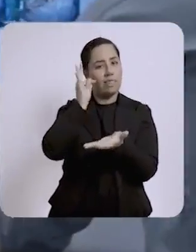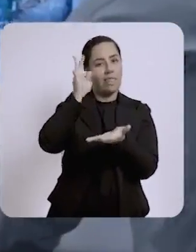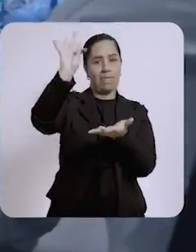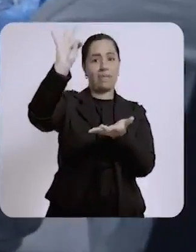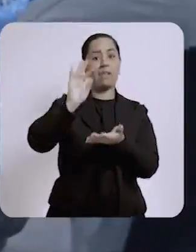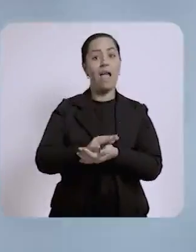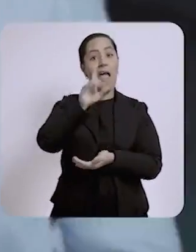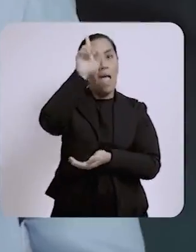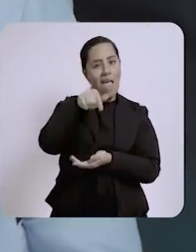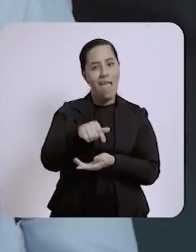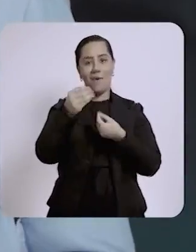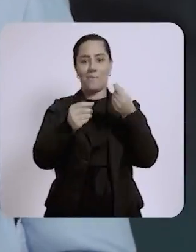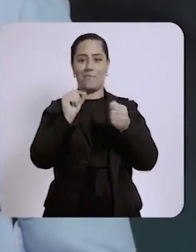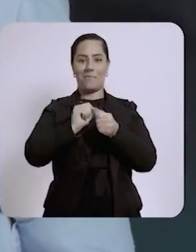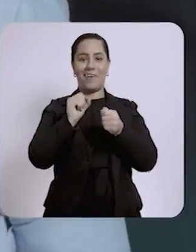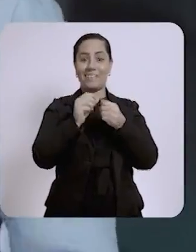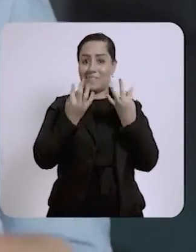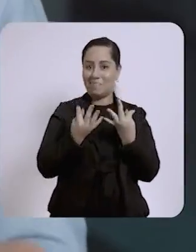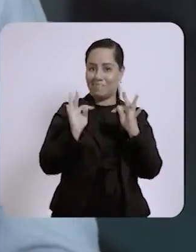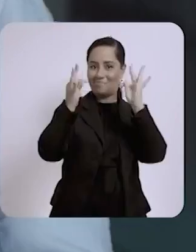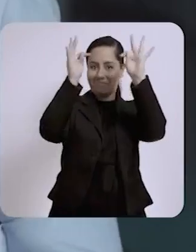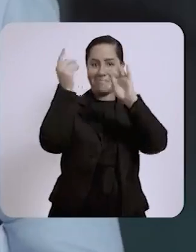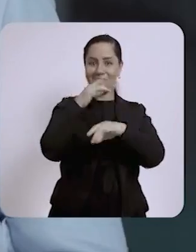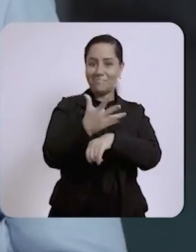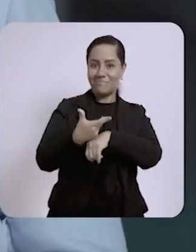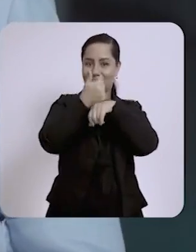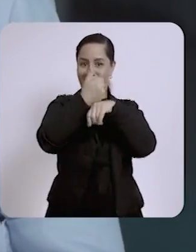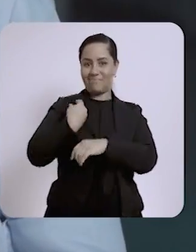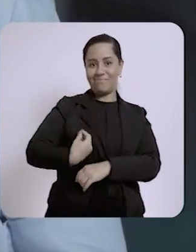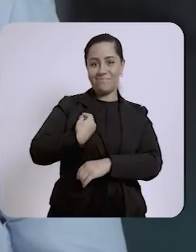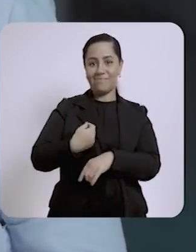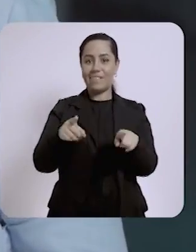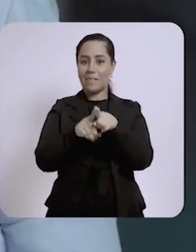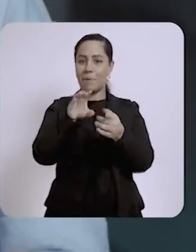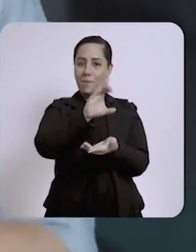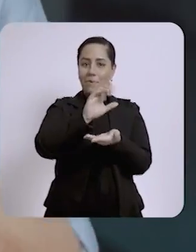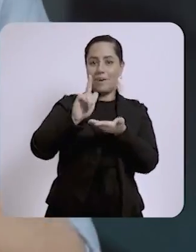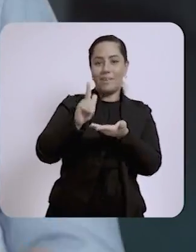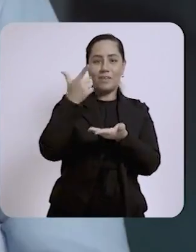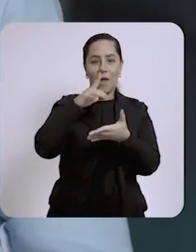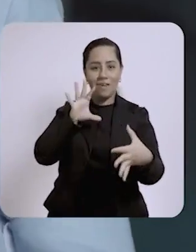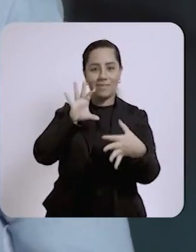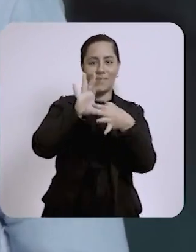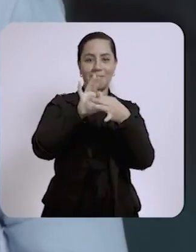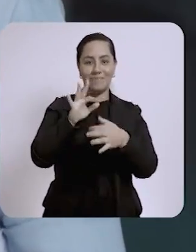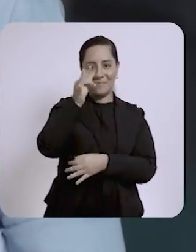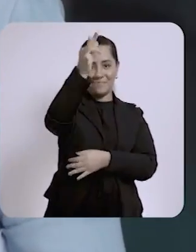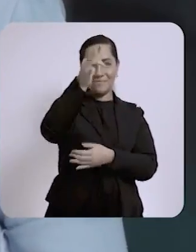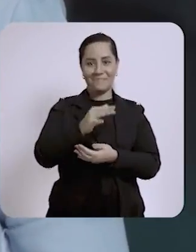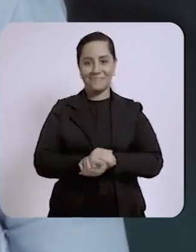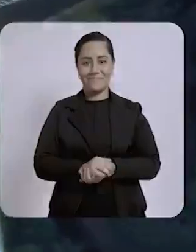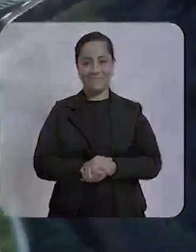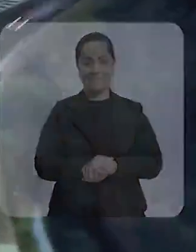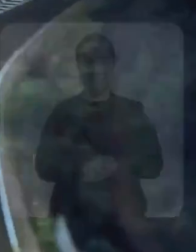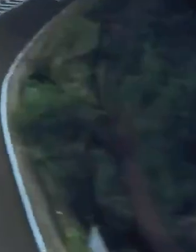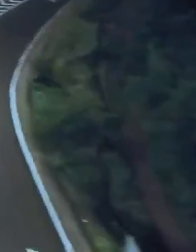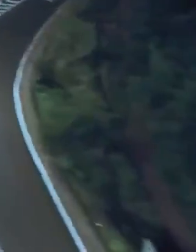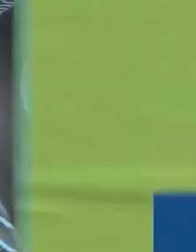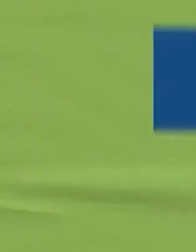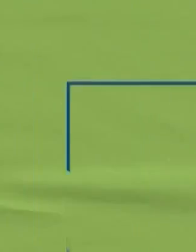central de inteligência. É assim que se faz. Tecnologia para melhorar a nossa vida e Campo Grande conectada com o futuro.